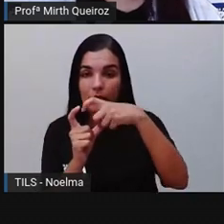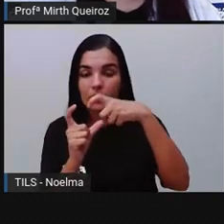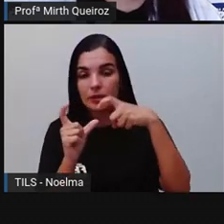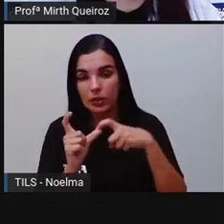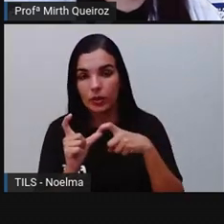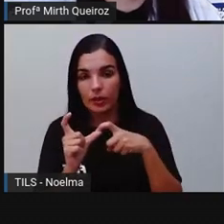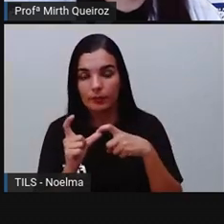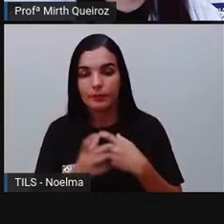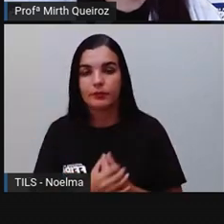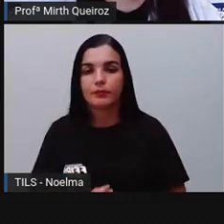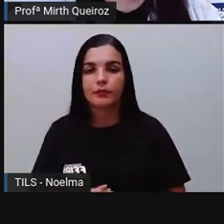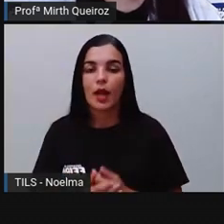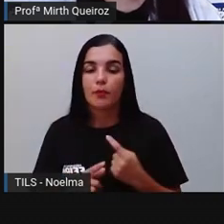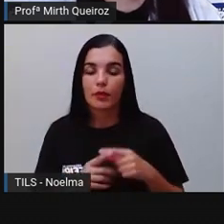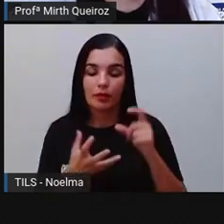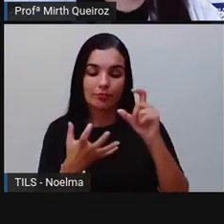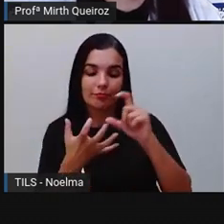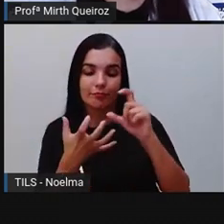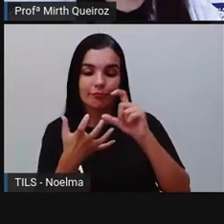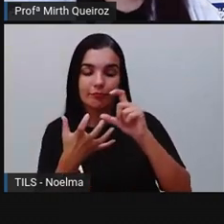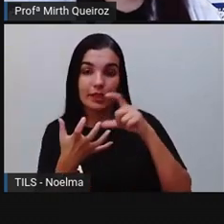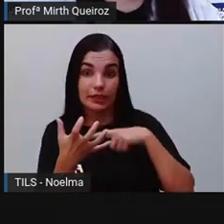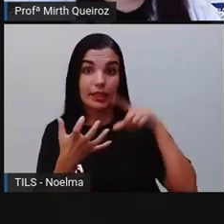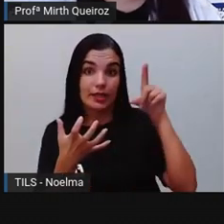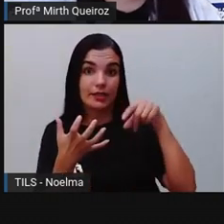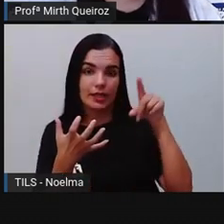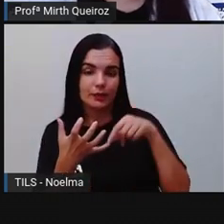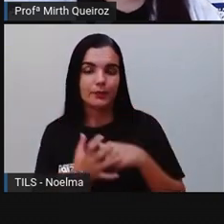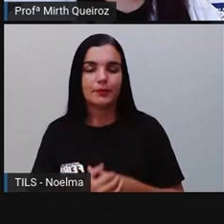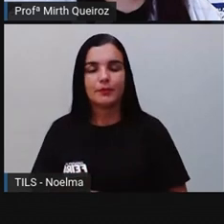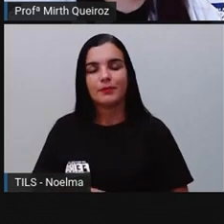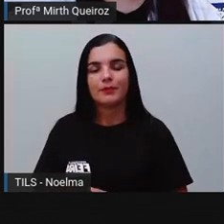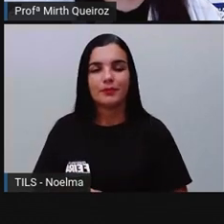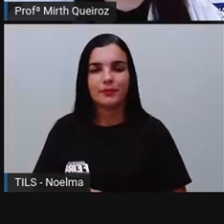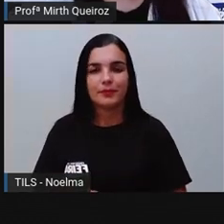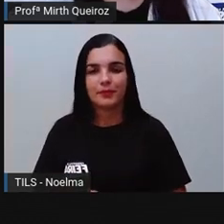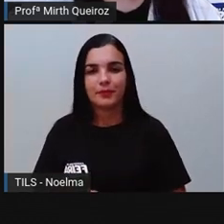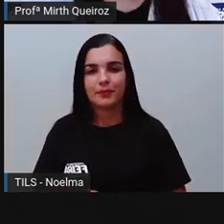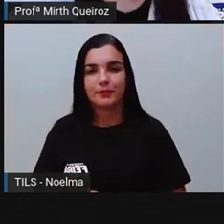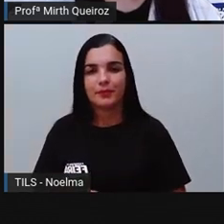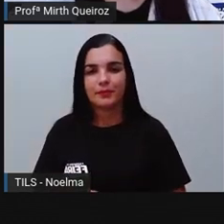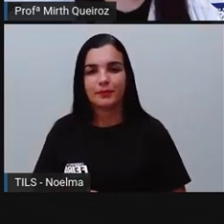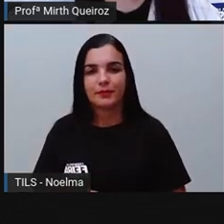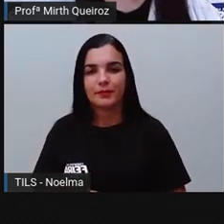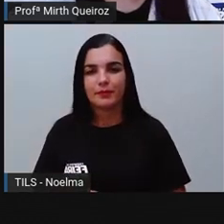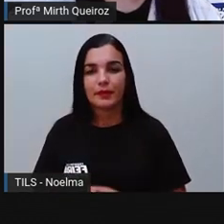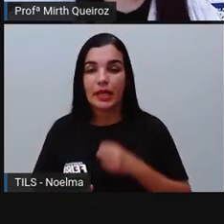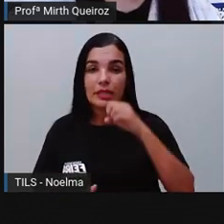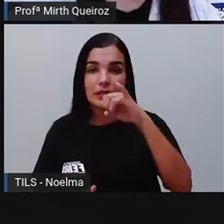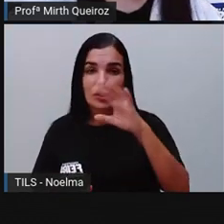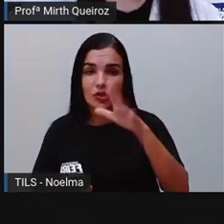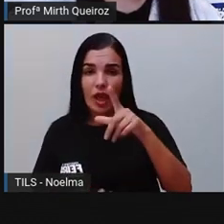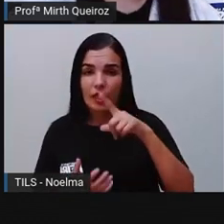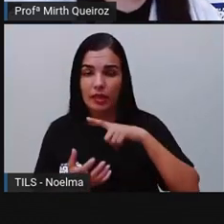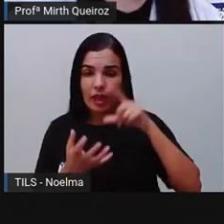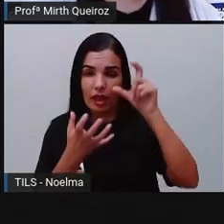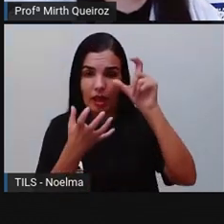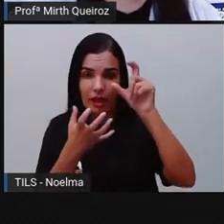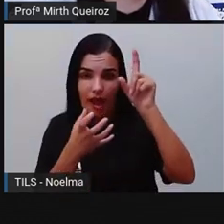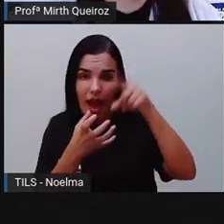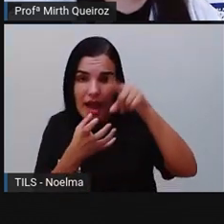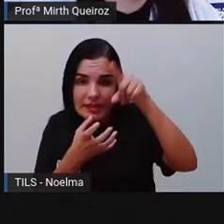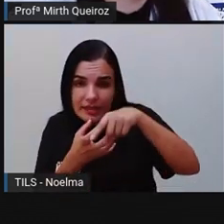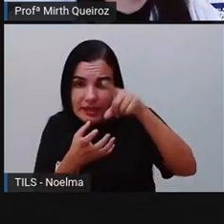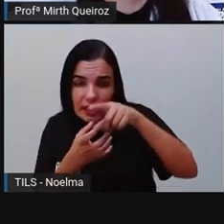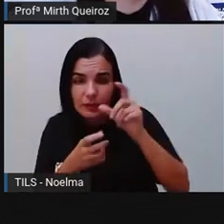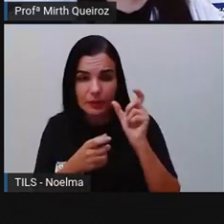proparoxítena. Por quê? Porque a antepenúltima está acentuada. Então, vai ser a mais forte. Se a palavra já tiver acento, vocês vão saber qual é